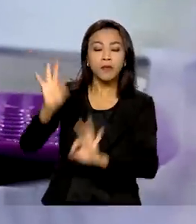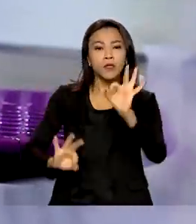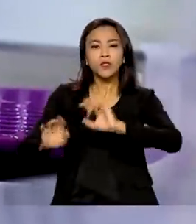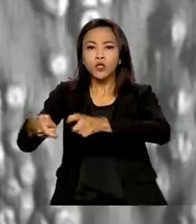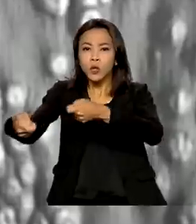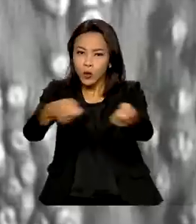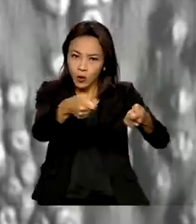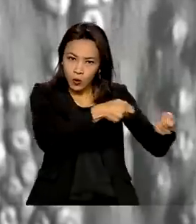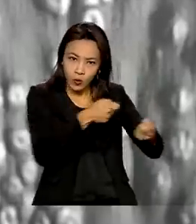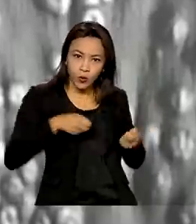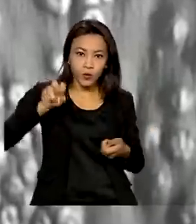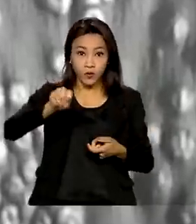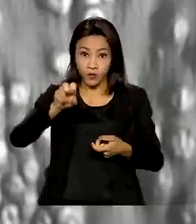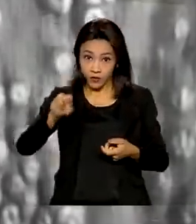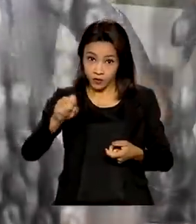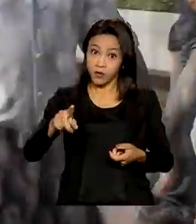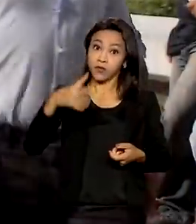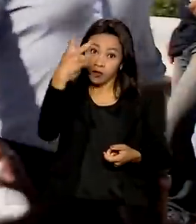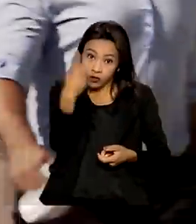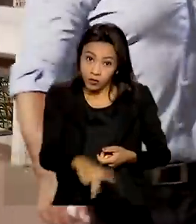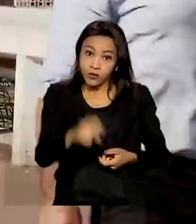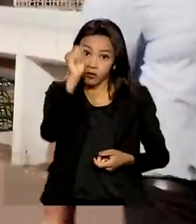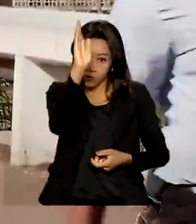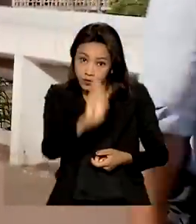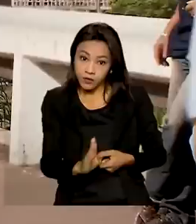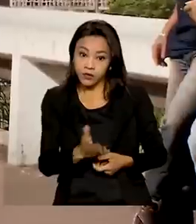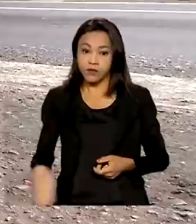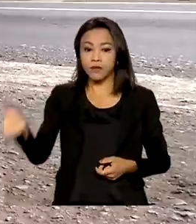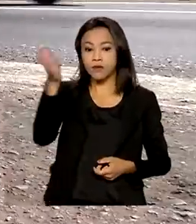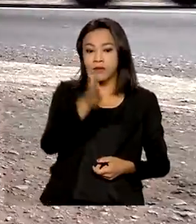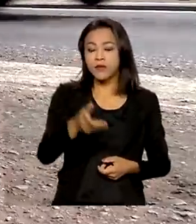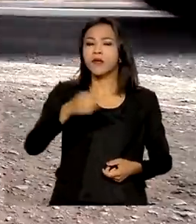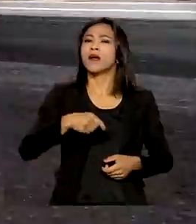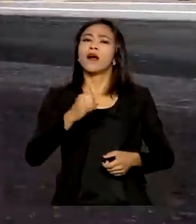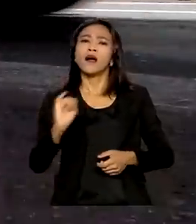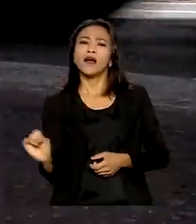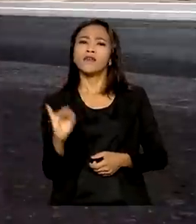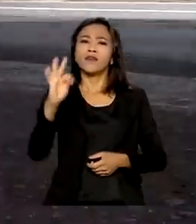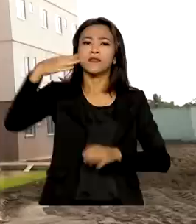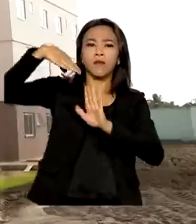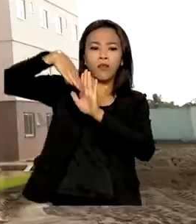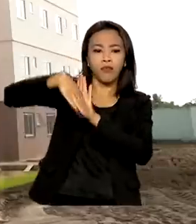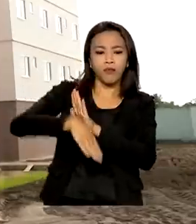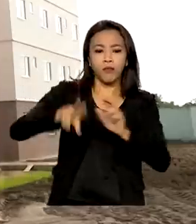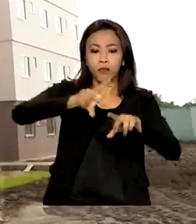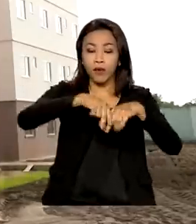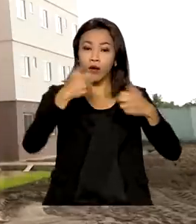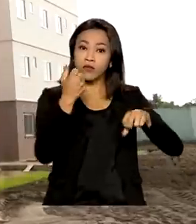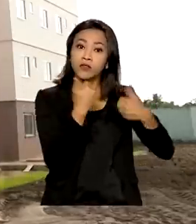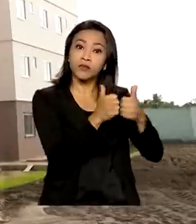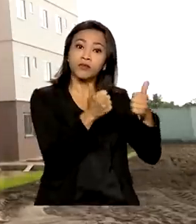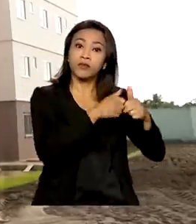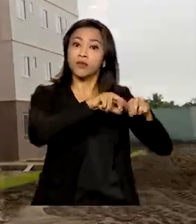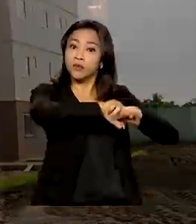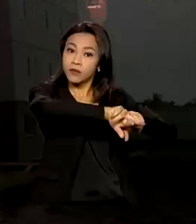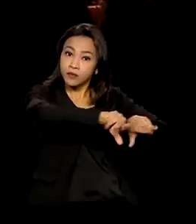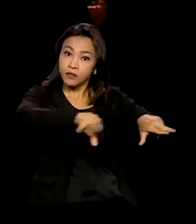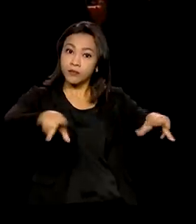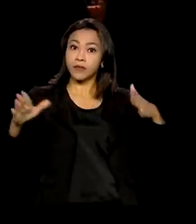varíola dos macacos no Brasil. Inflação cai em julho, puxada por transportes e habitação.